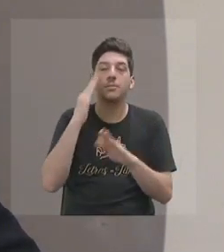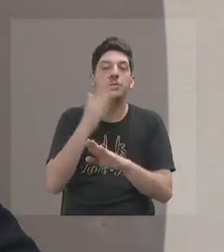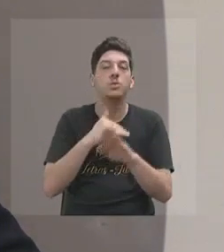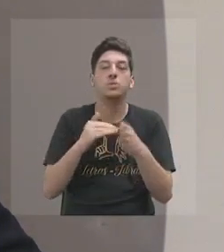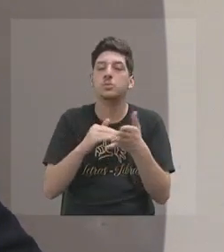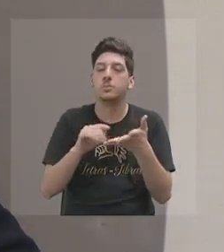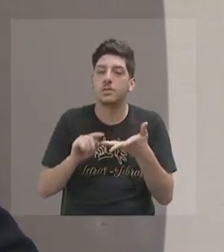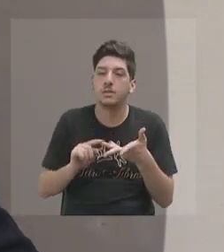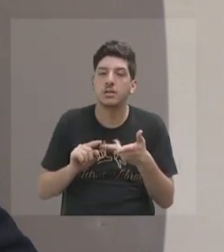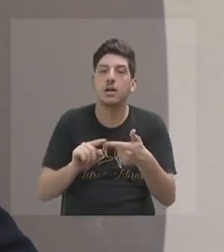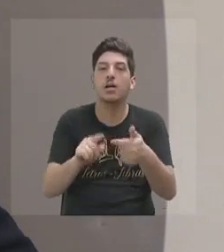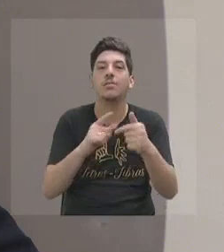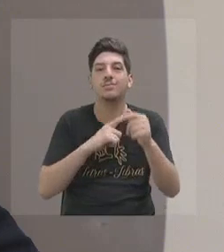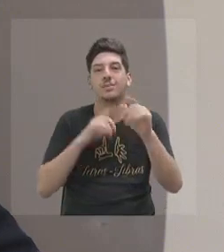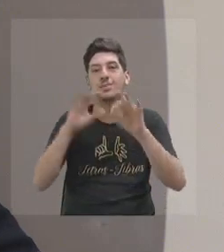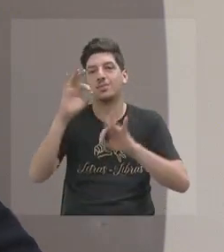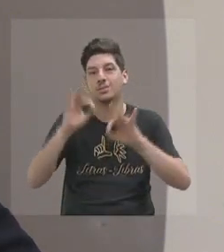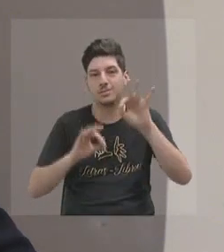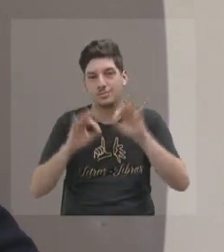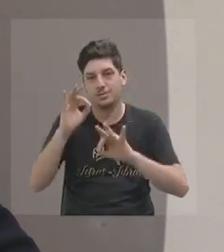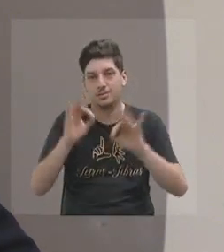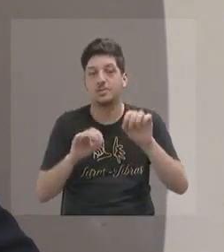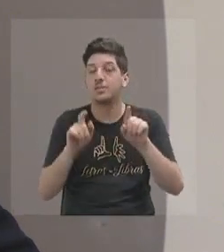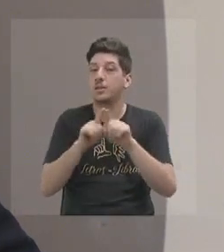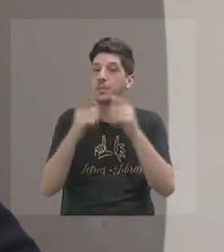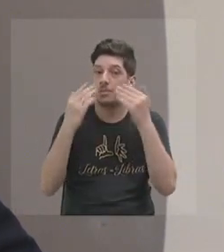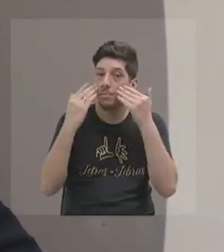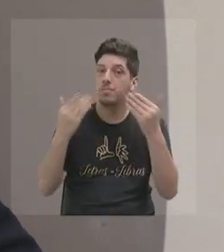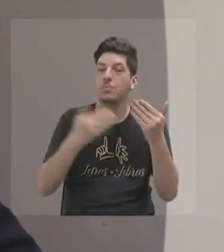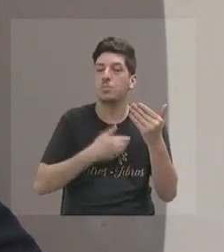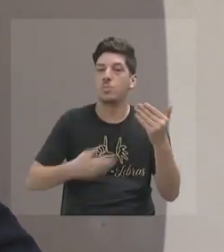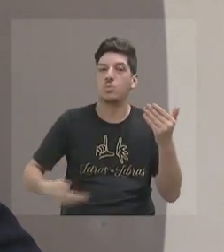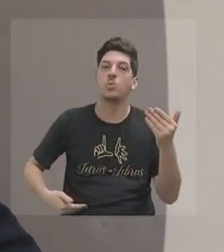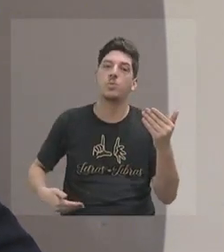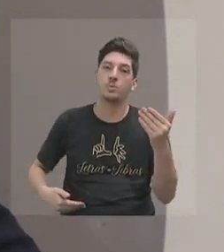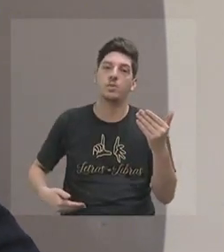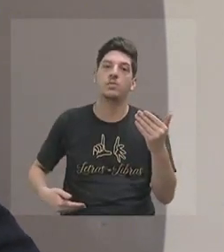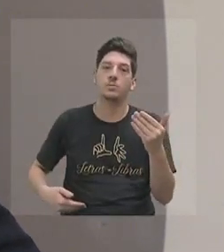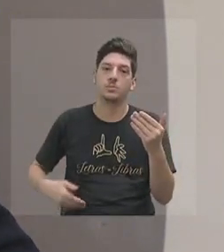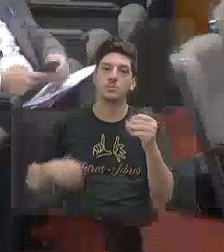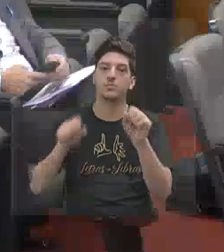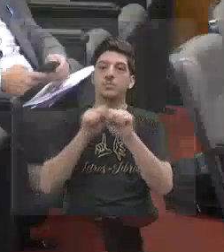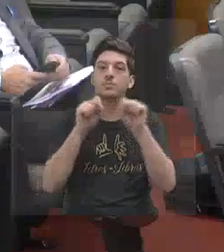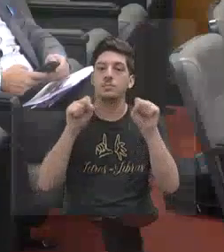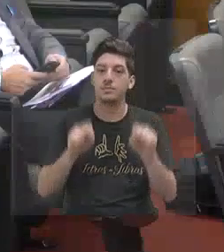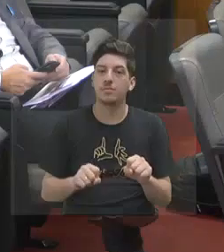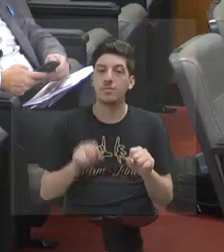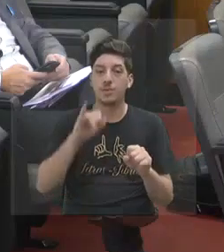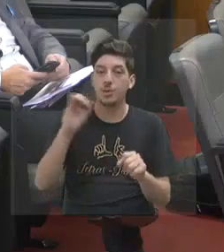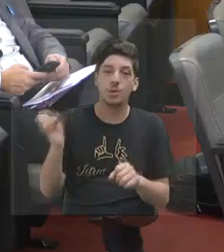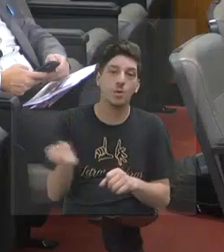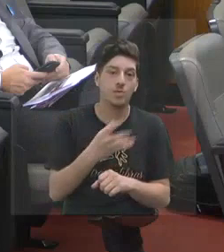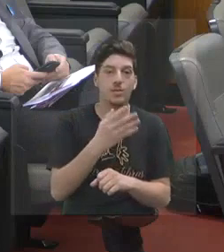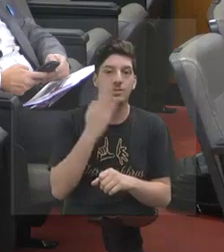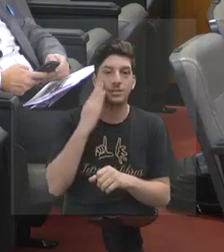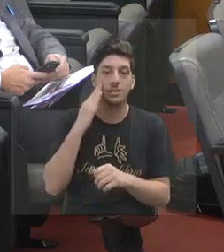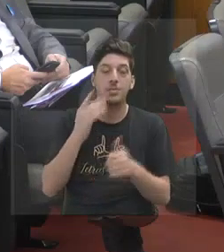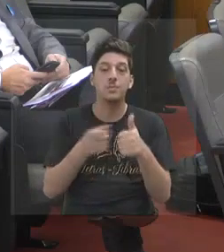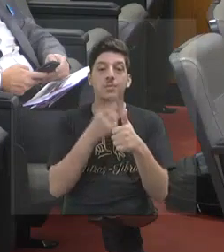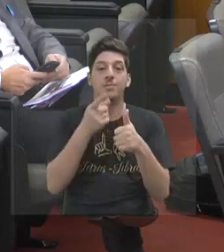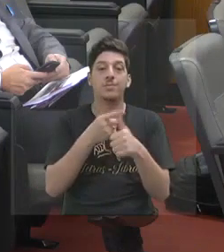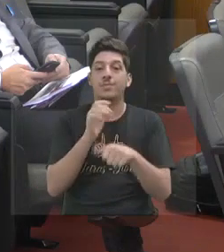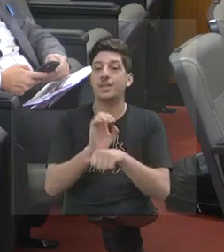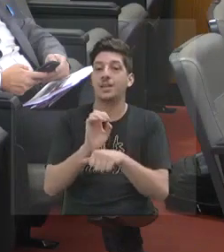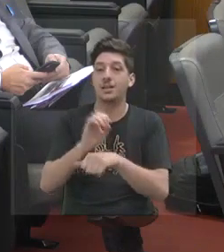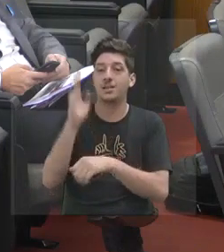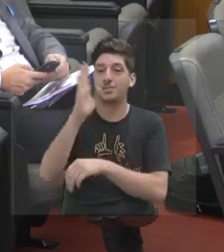devidamente organizado e público num sistema inovador. É o primeiro Estado do Brasil que